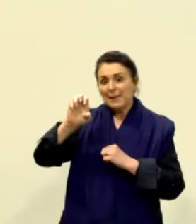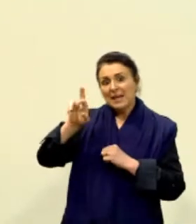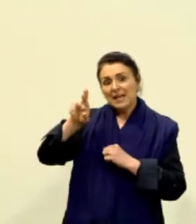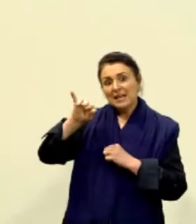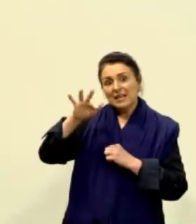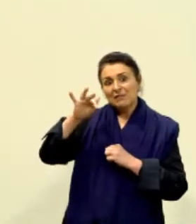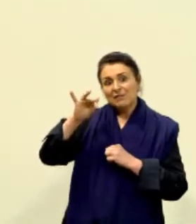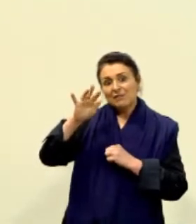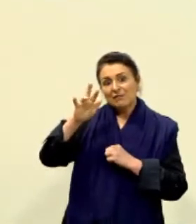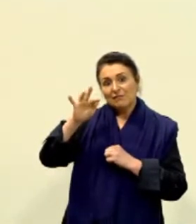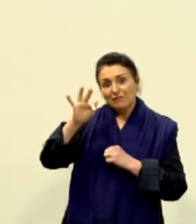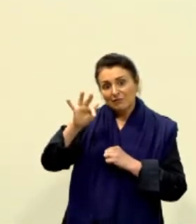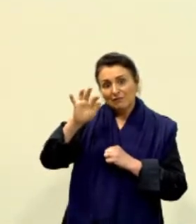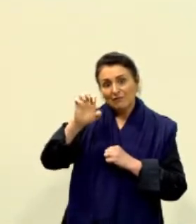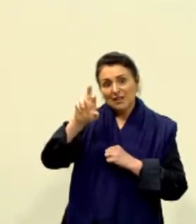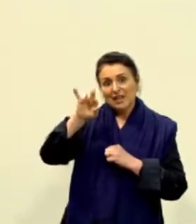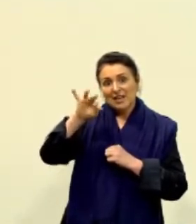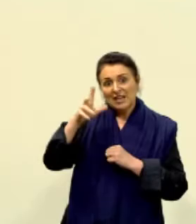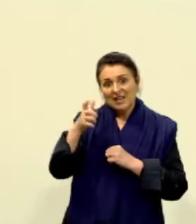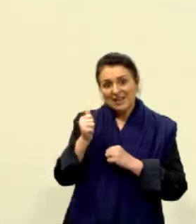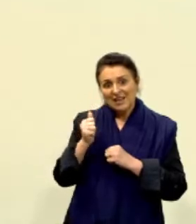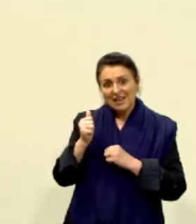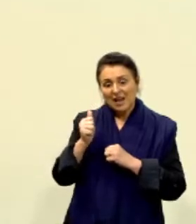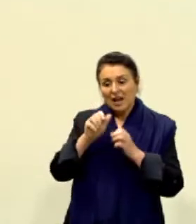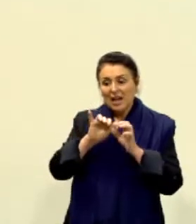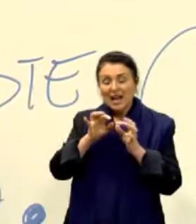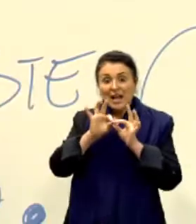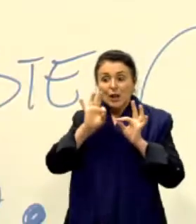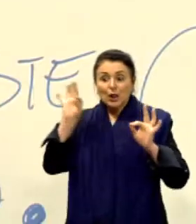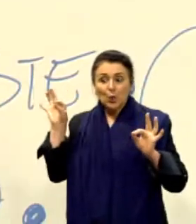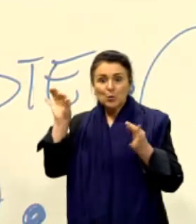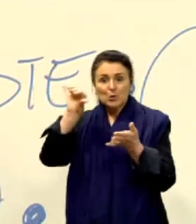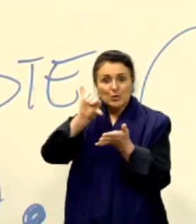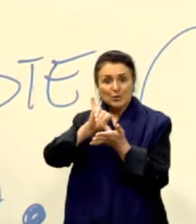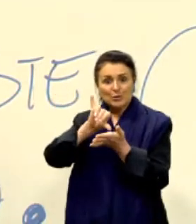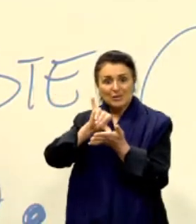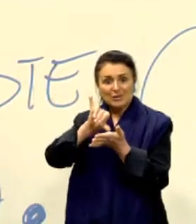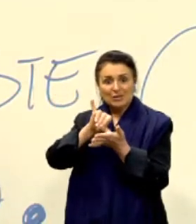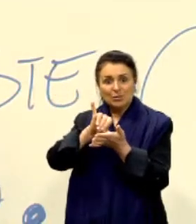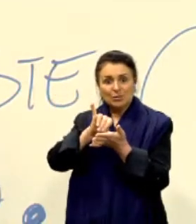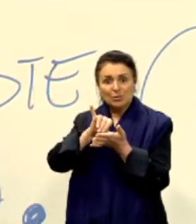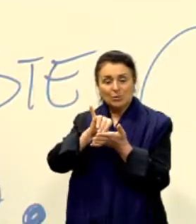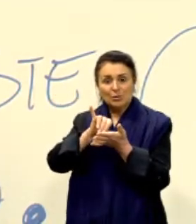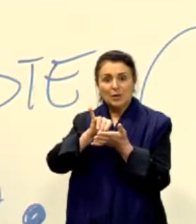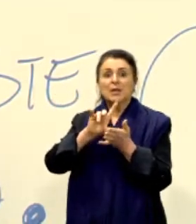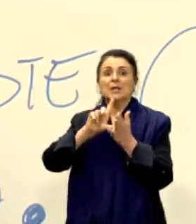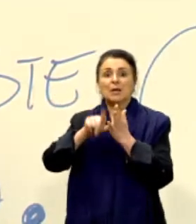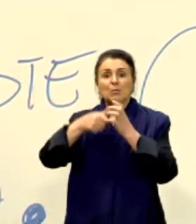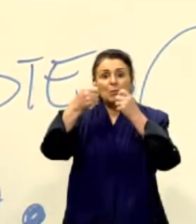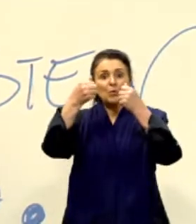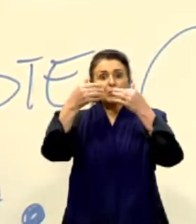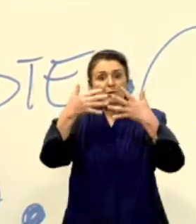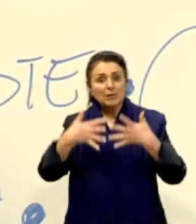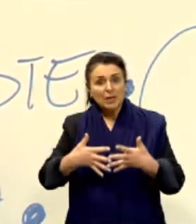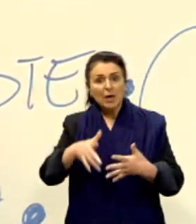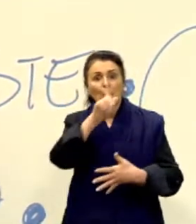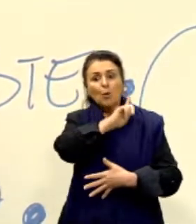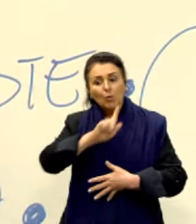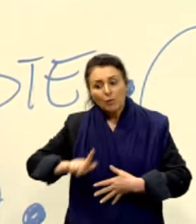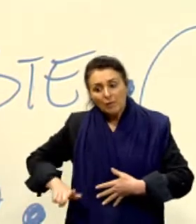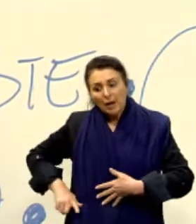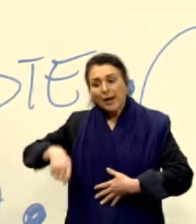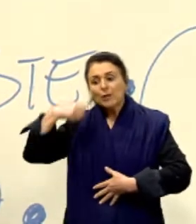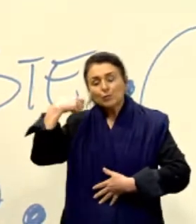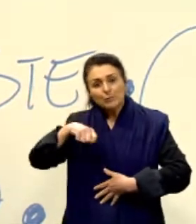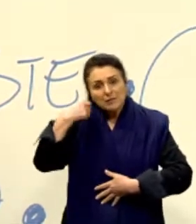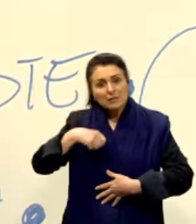periferia. E aí, que que eu já vou levar lá para o final do meu texto? O que que o governo tem que fazer? Investir em cinemas